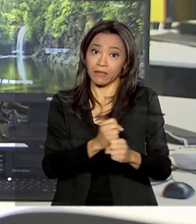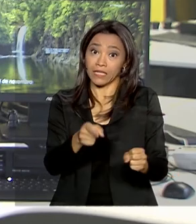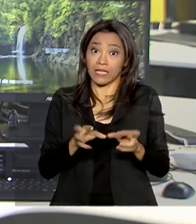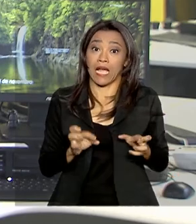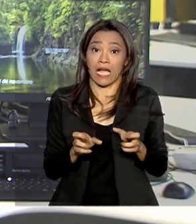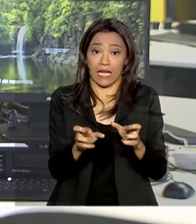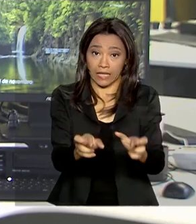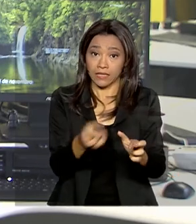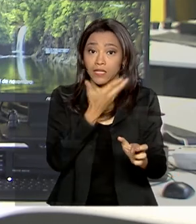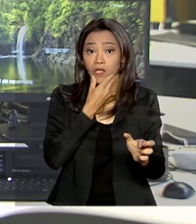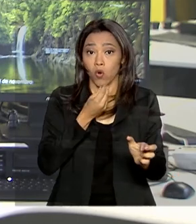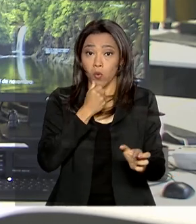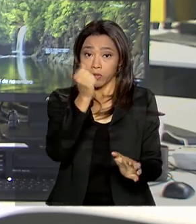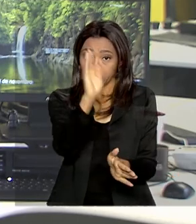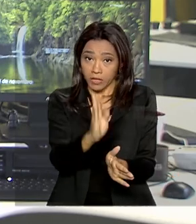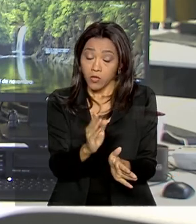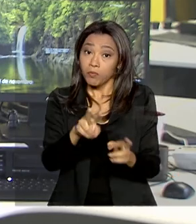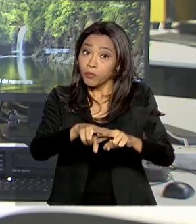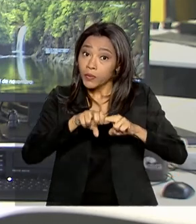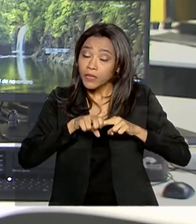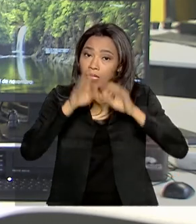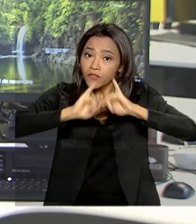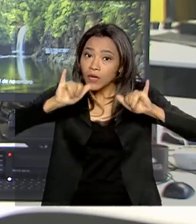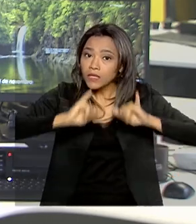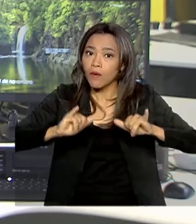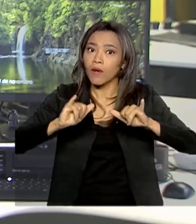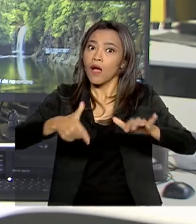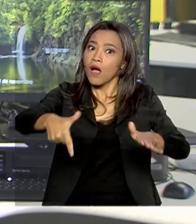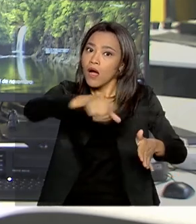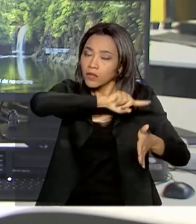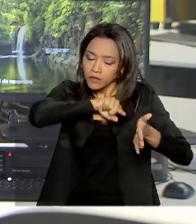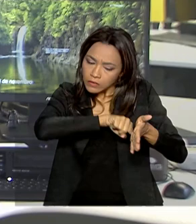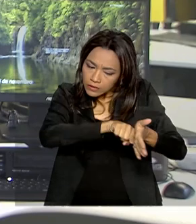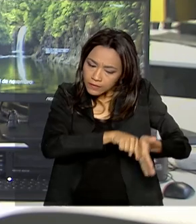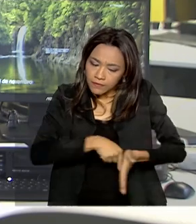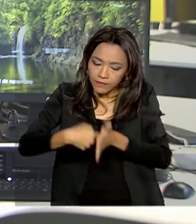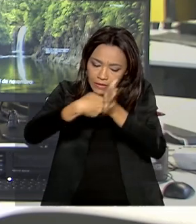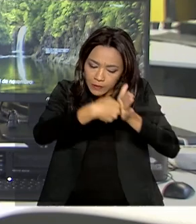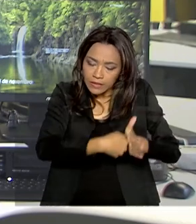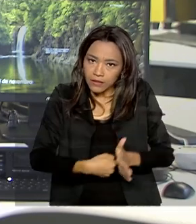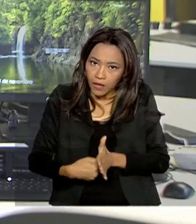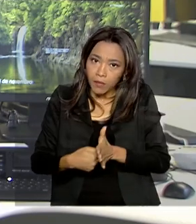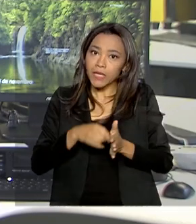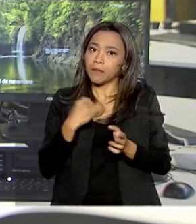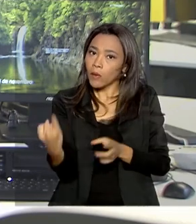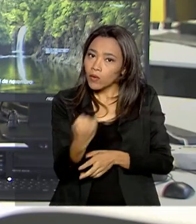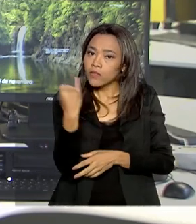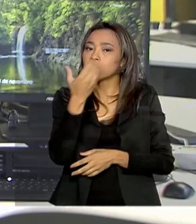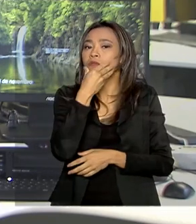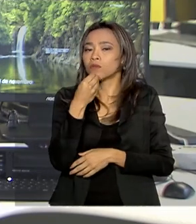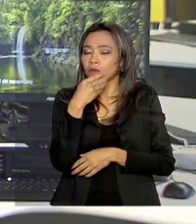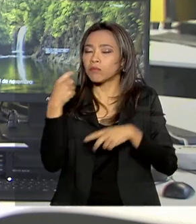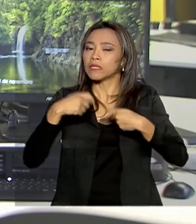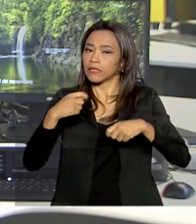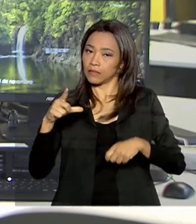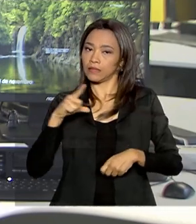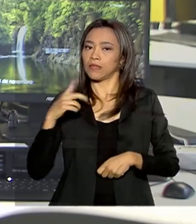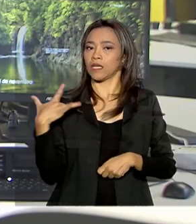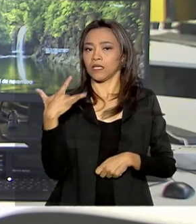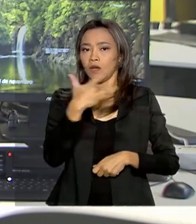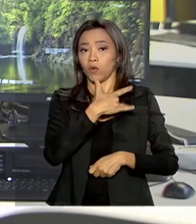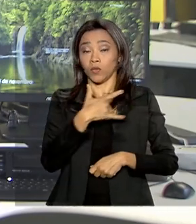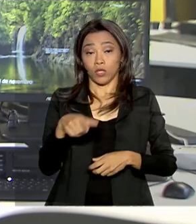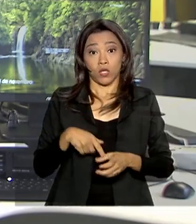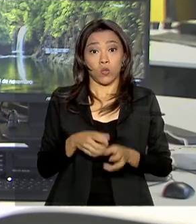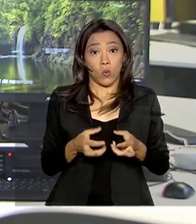em homens no país. Por isso, a campanha chama a atenção para o diagnóstico precoce e também para a importância de os homens cuidarem da saúde. O câncer